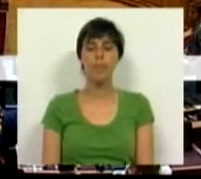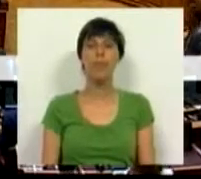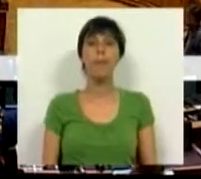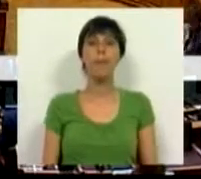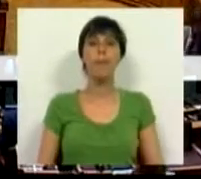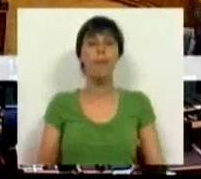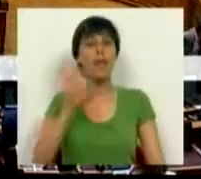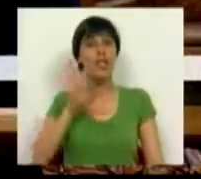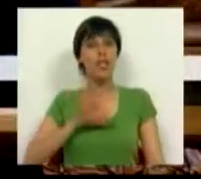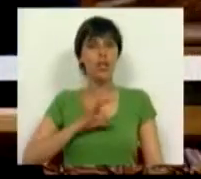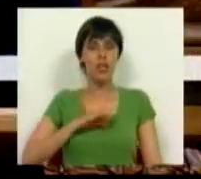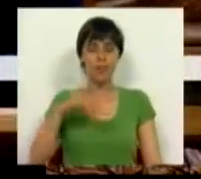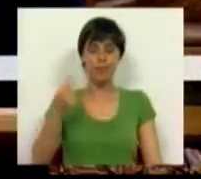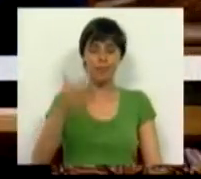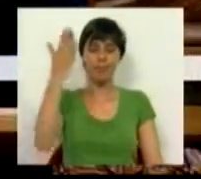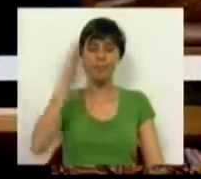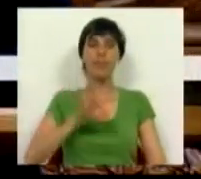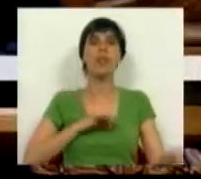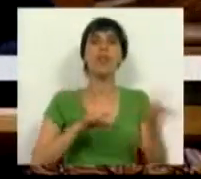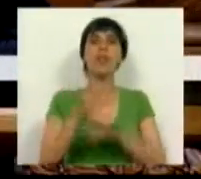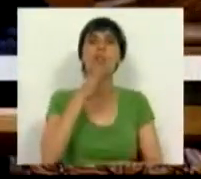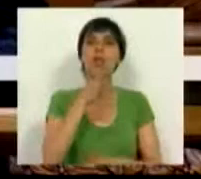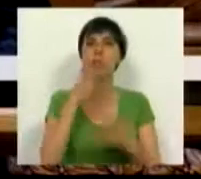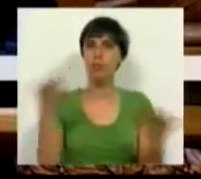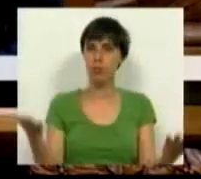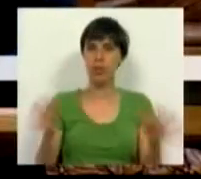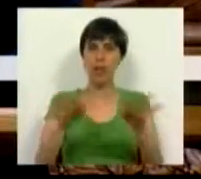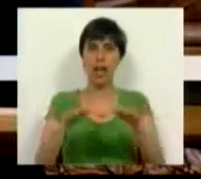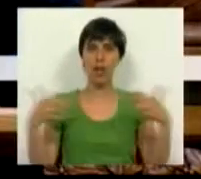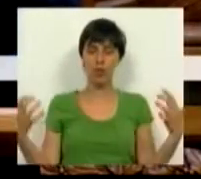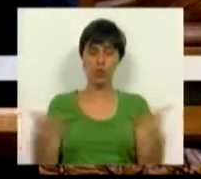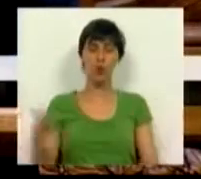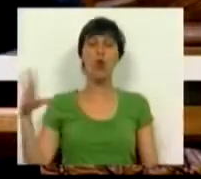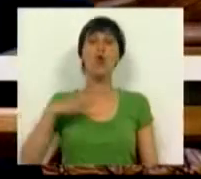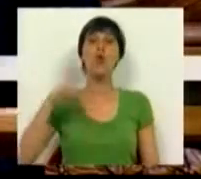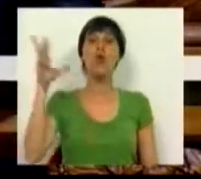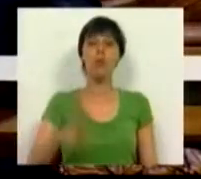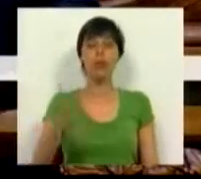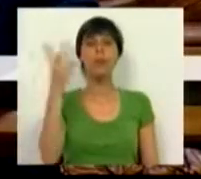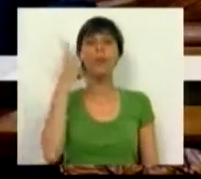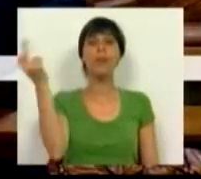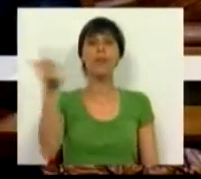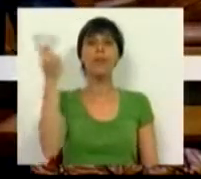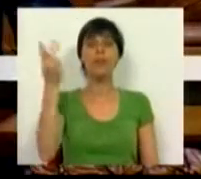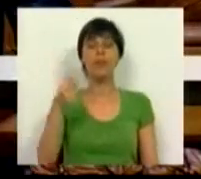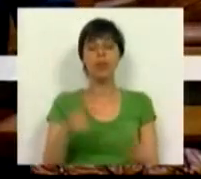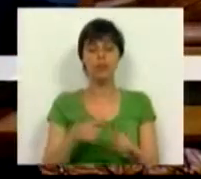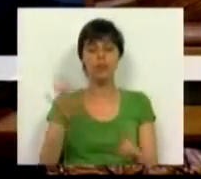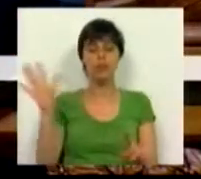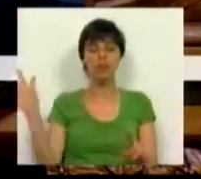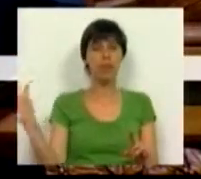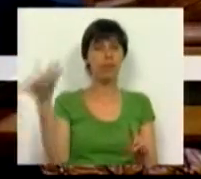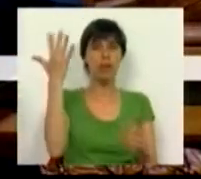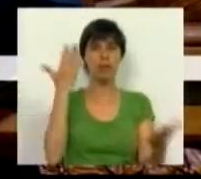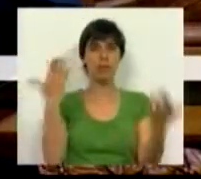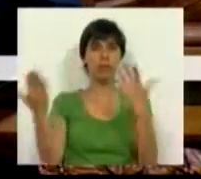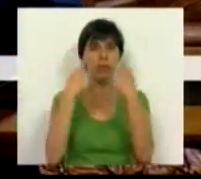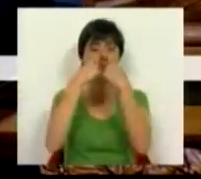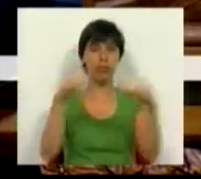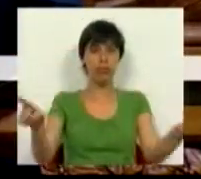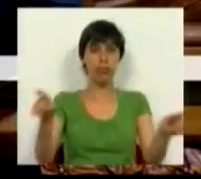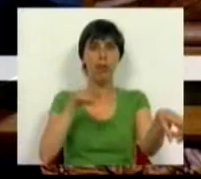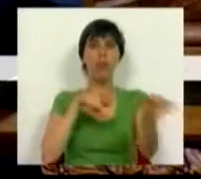Senhora Presidente e Senhores Deputados, Portugal vive o mais contrastante período